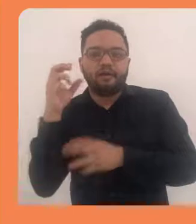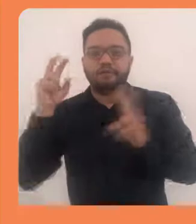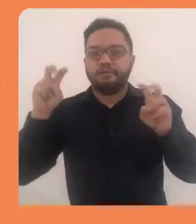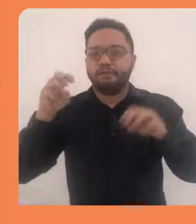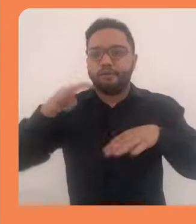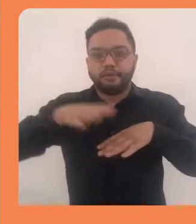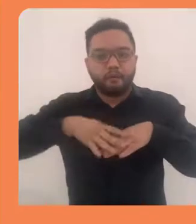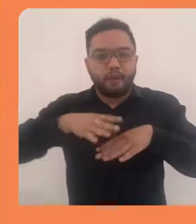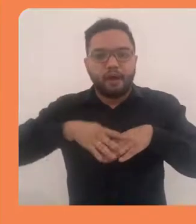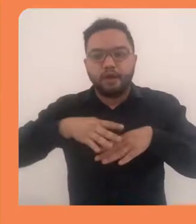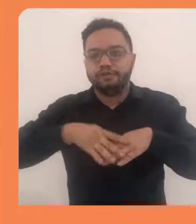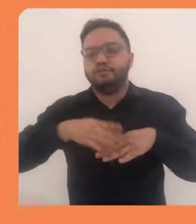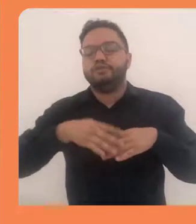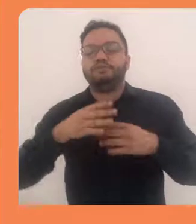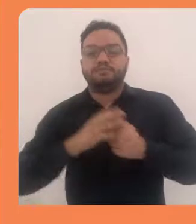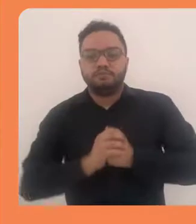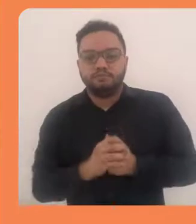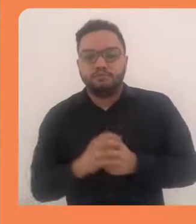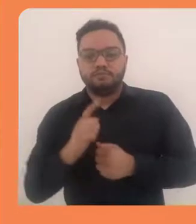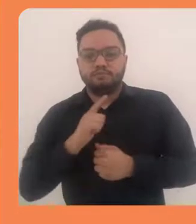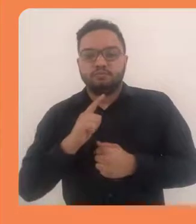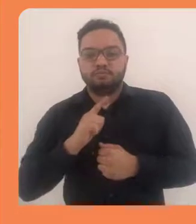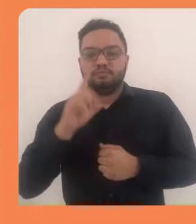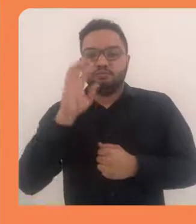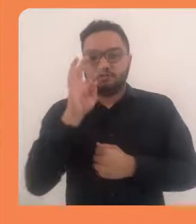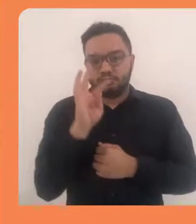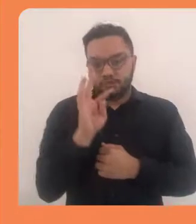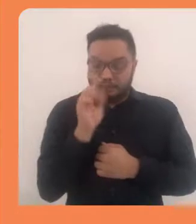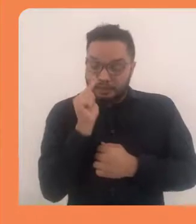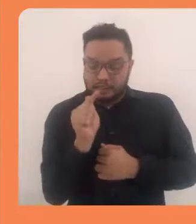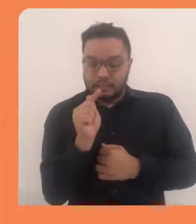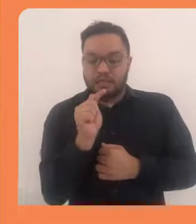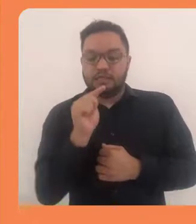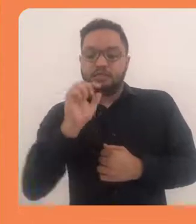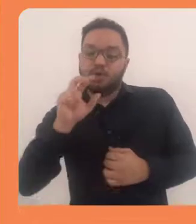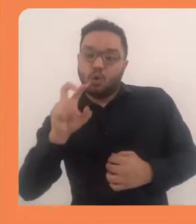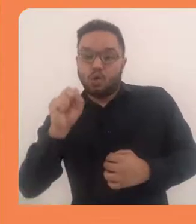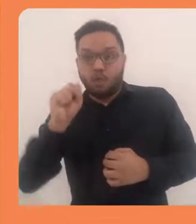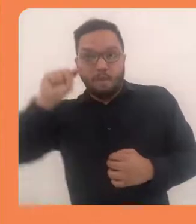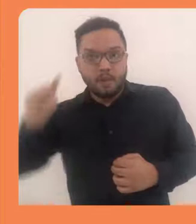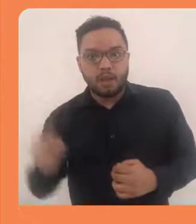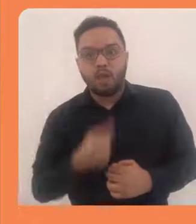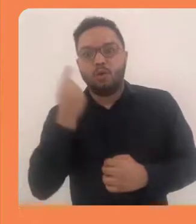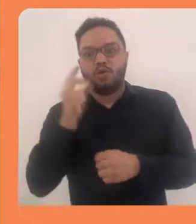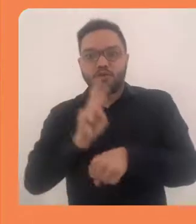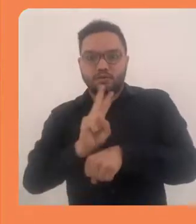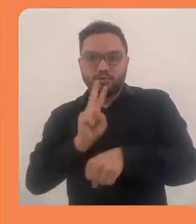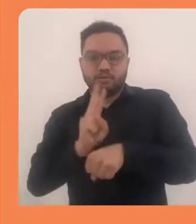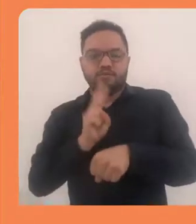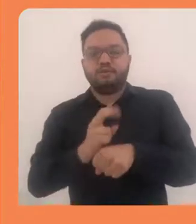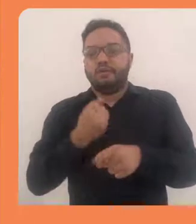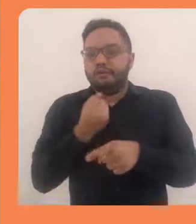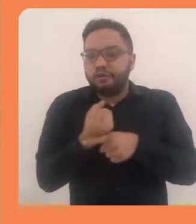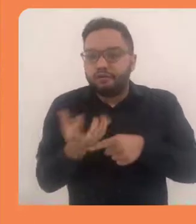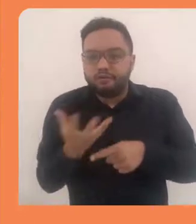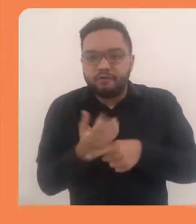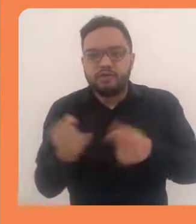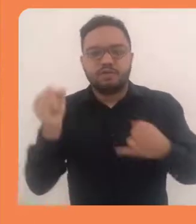que é um site de simulações interativas, como ele mesmo diz, para ciência e matemática. Então, temos aqui